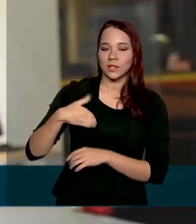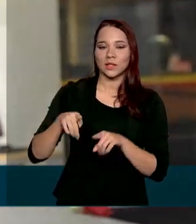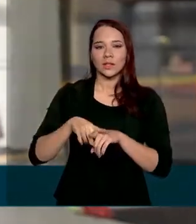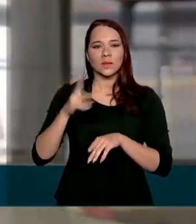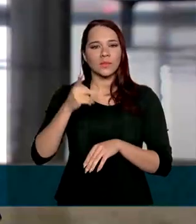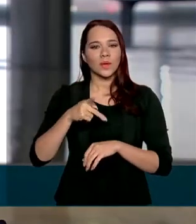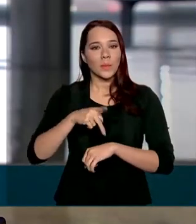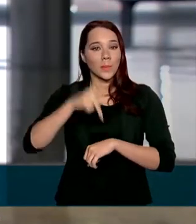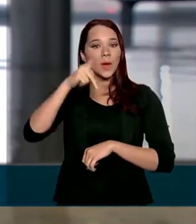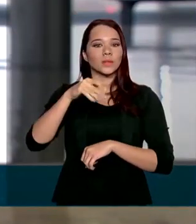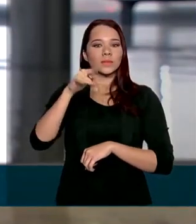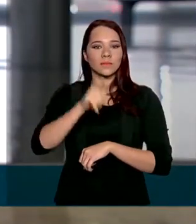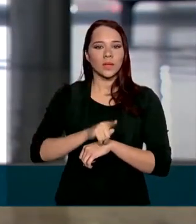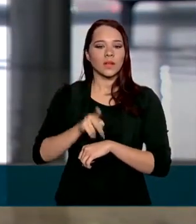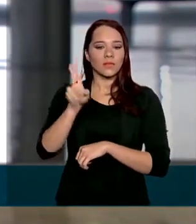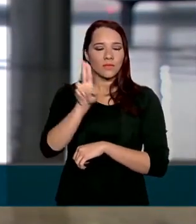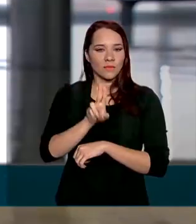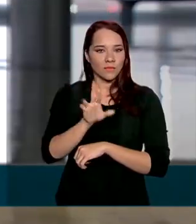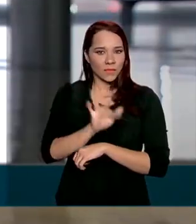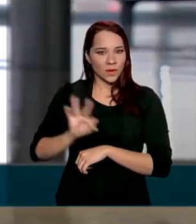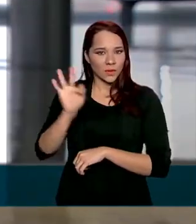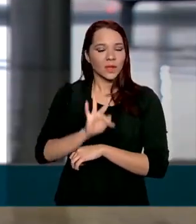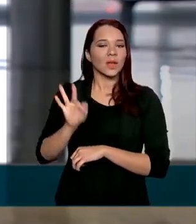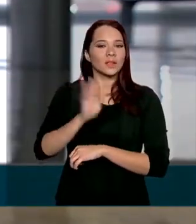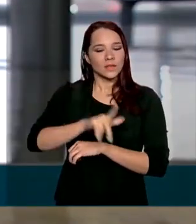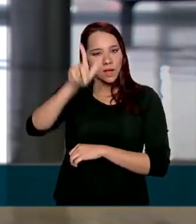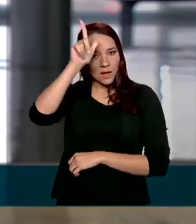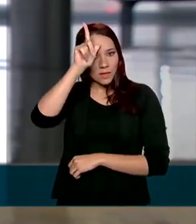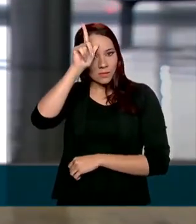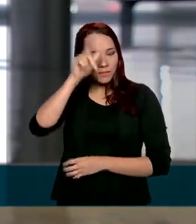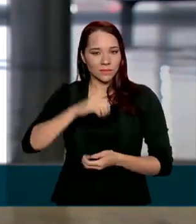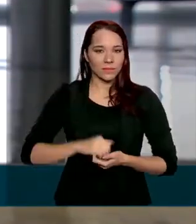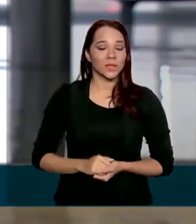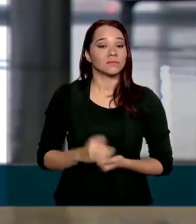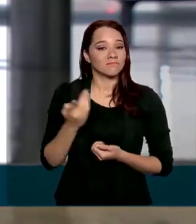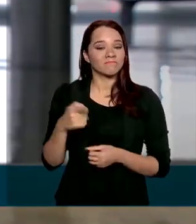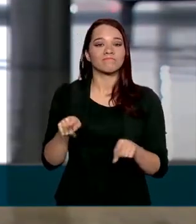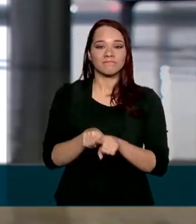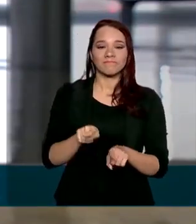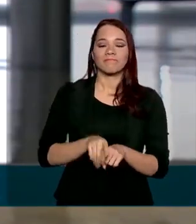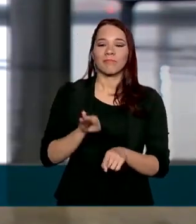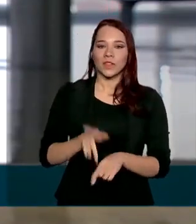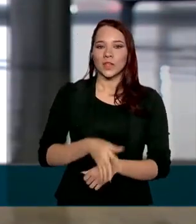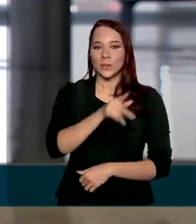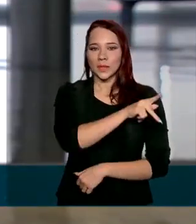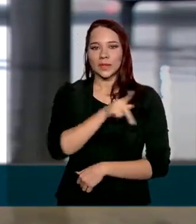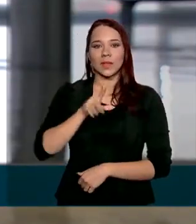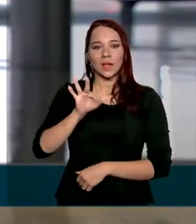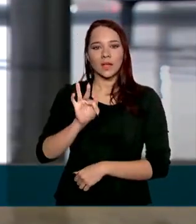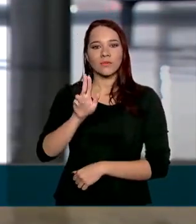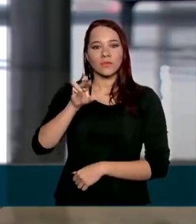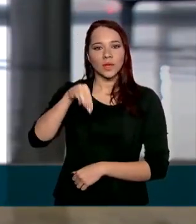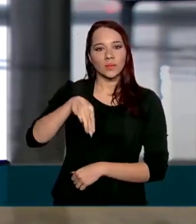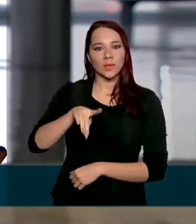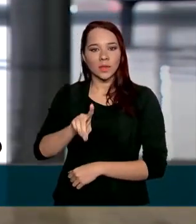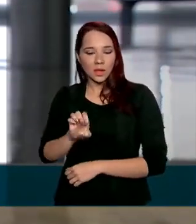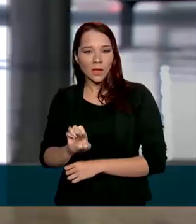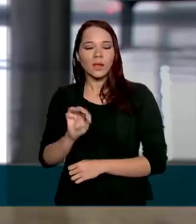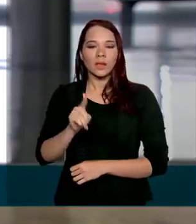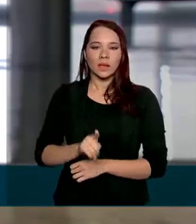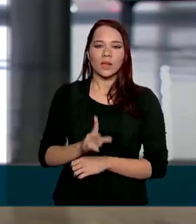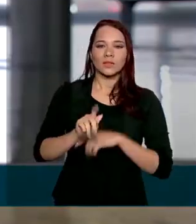pela Universidade de Wuppertal, na Alemanha. Ele também presidiu o FNDE, Fundo Nacional de